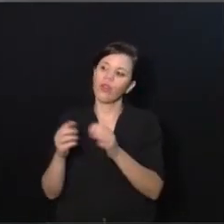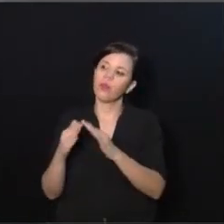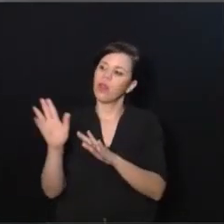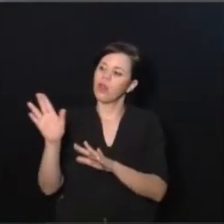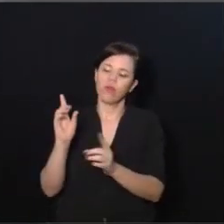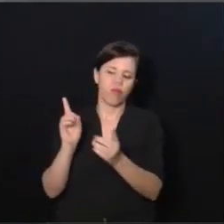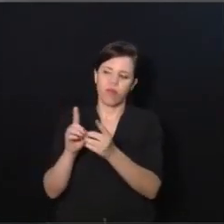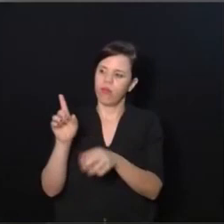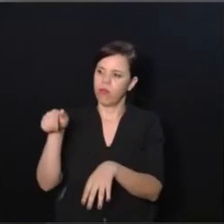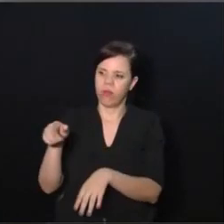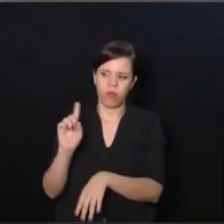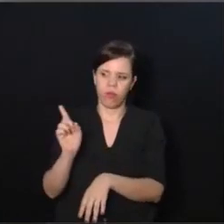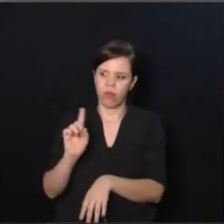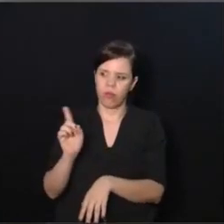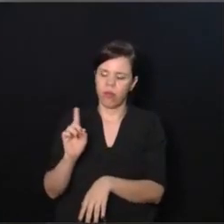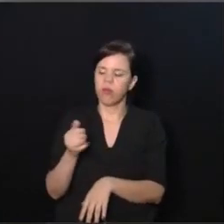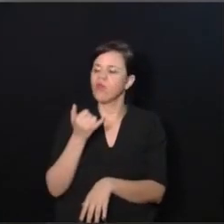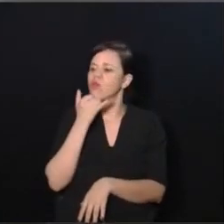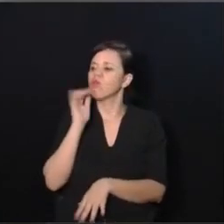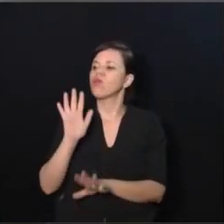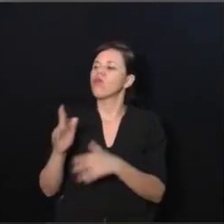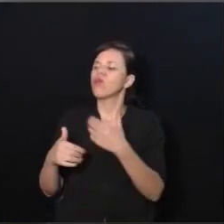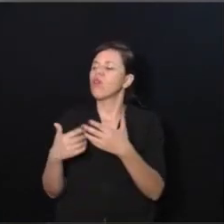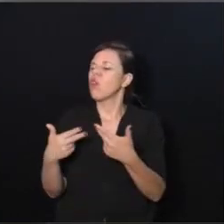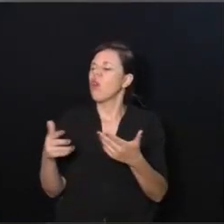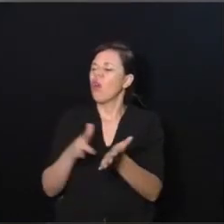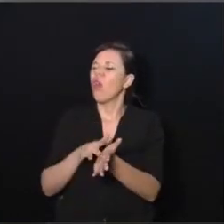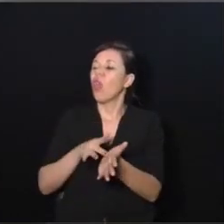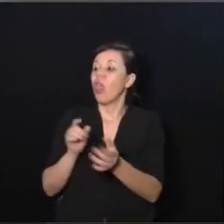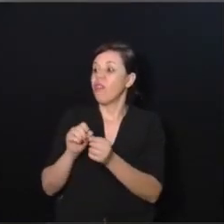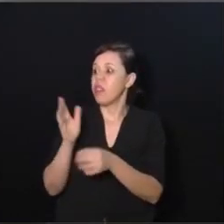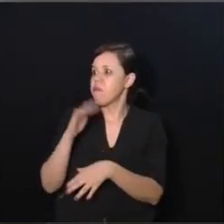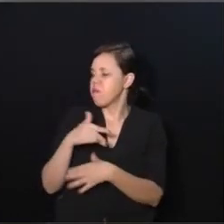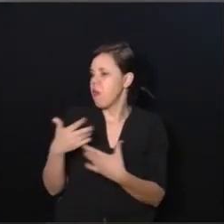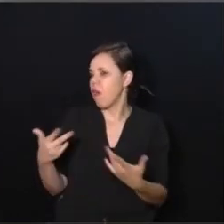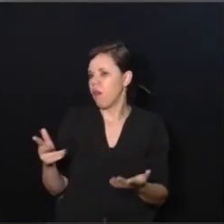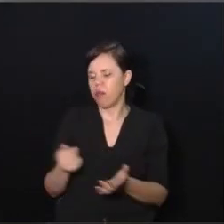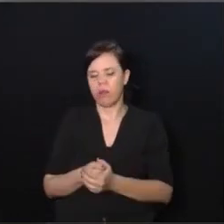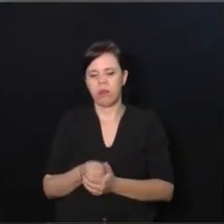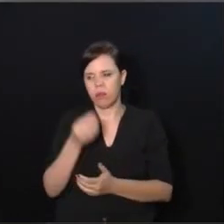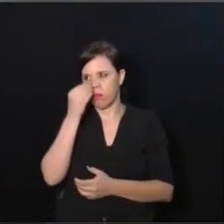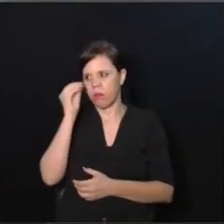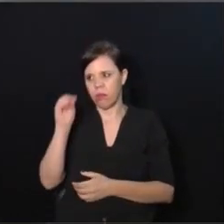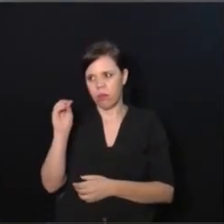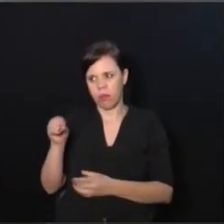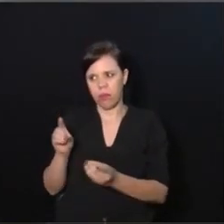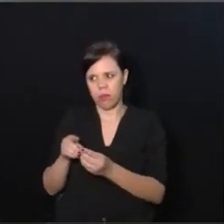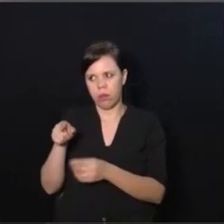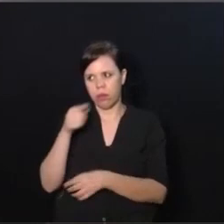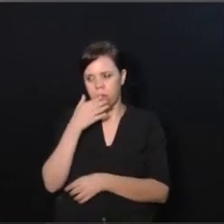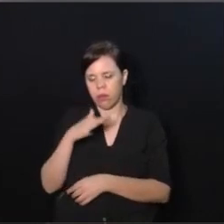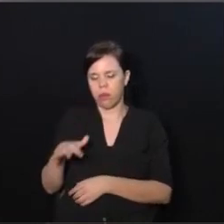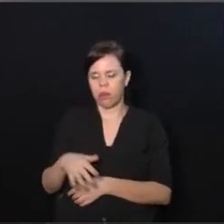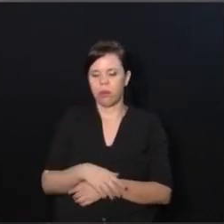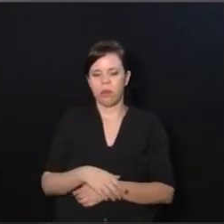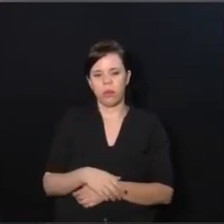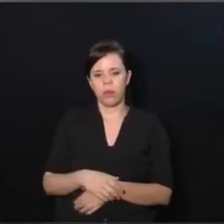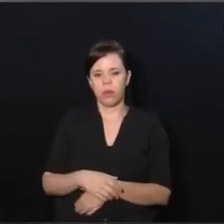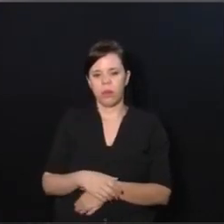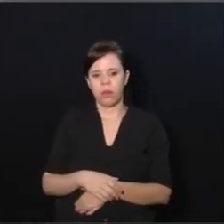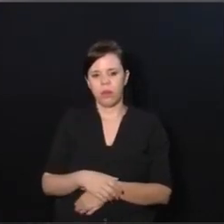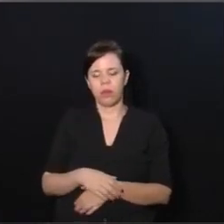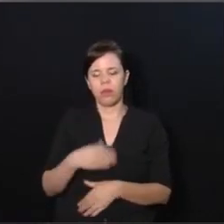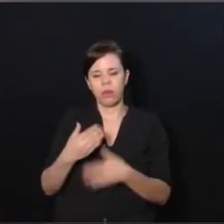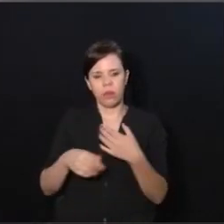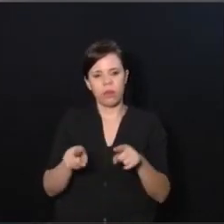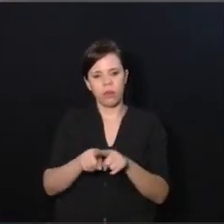não atende a criança que chora, aí inventa uma desculpa mirabolante para dizer que faz mal, que não sei o para rejeitar o atendimento da criança. E por outro